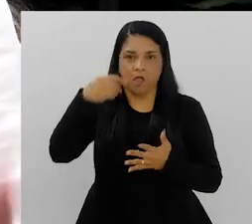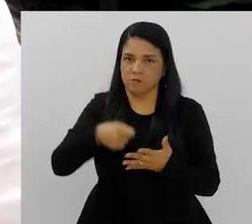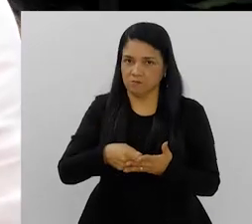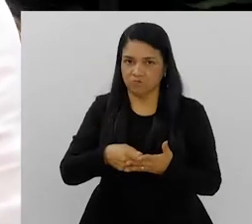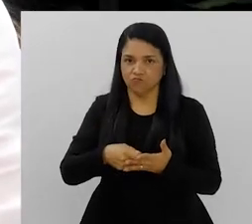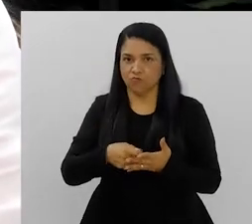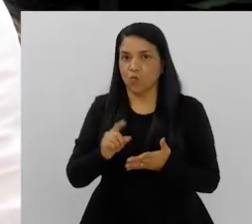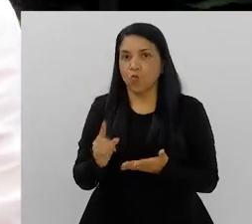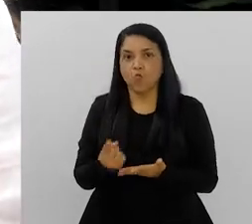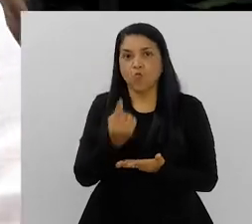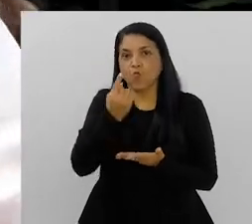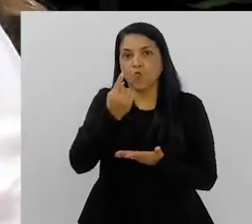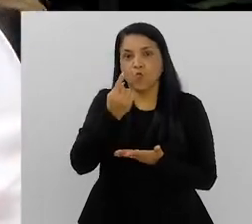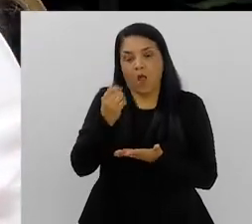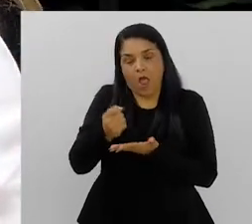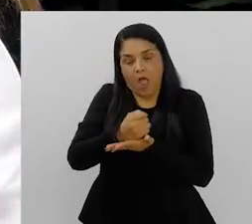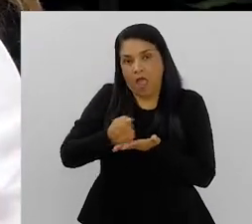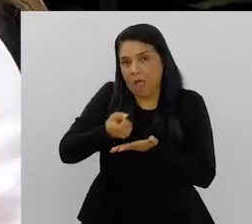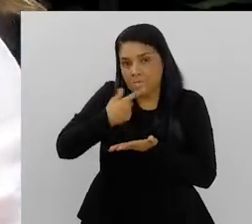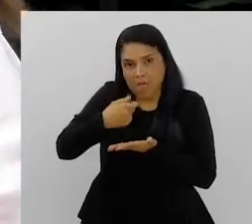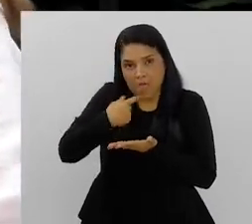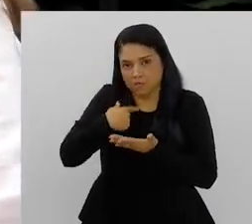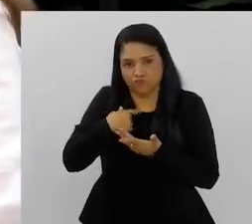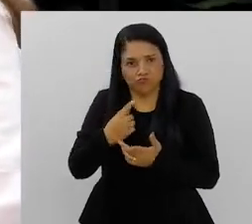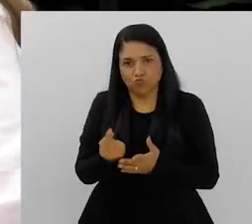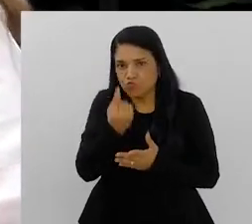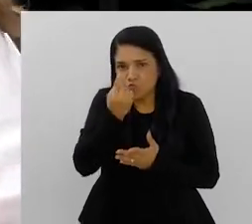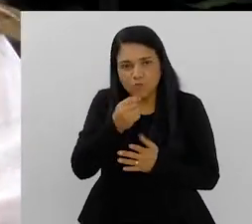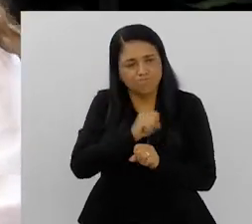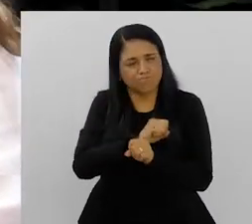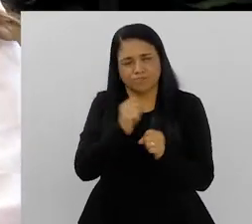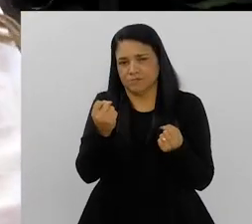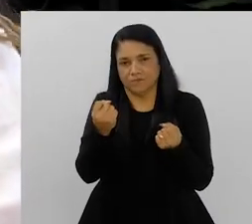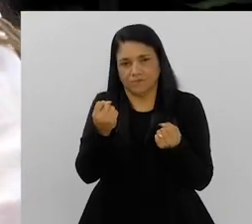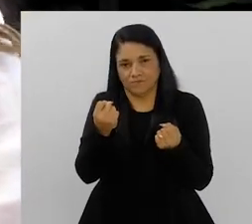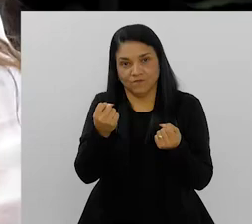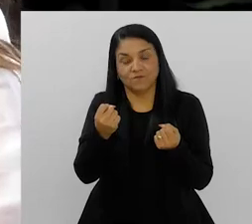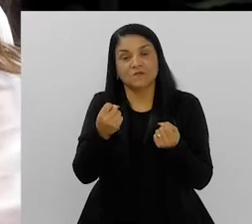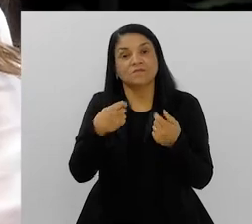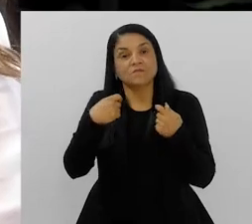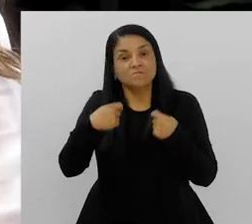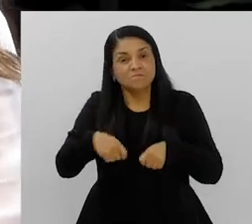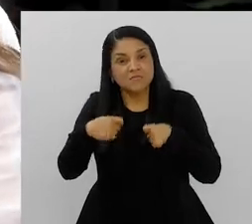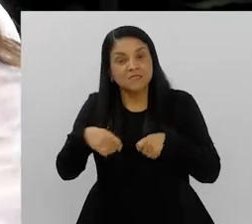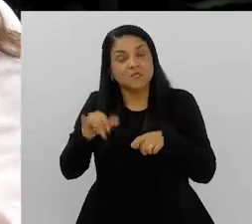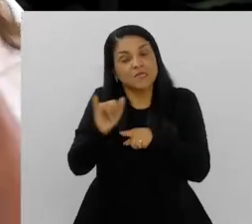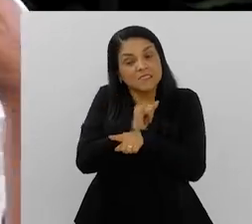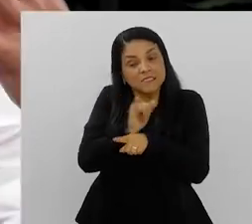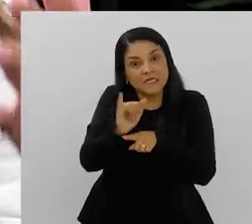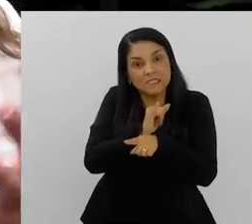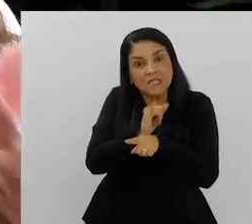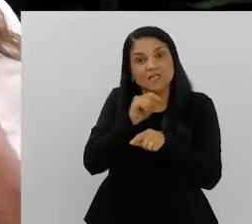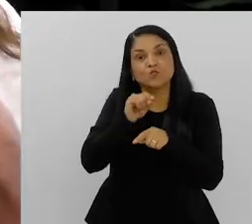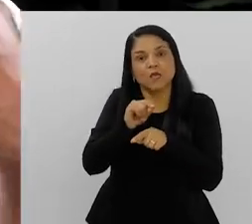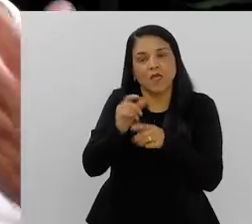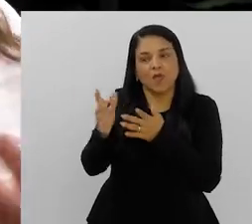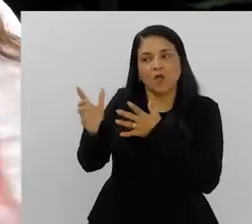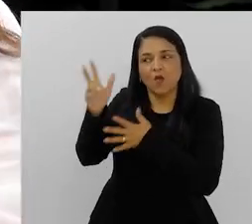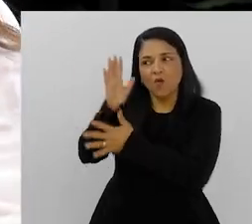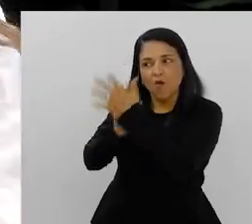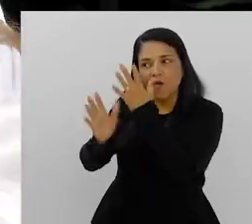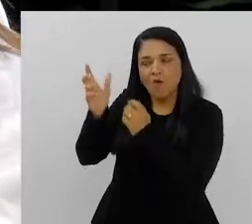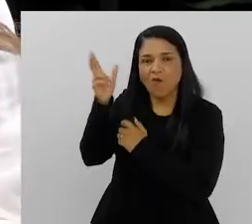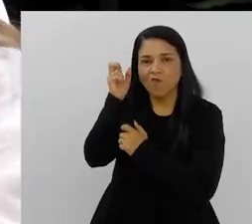solução única, não há um remédio único, sendo a tarja que for, não há um remédio de solução, mas é essa a